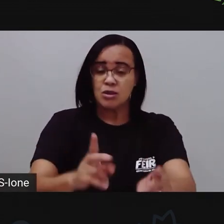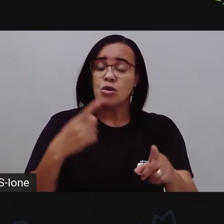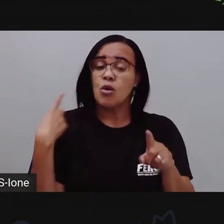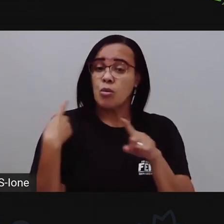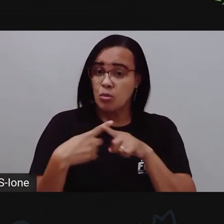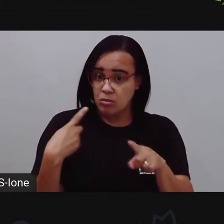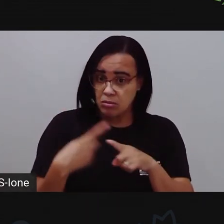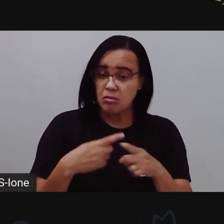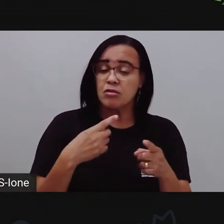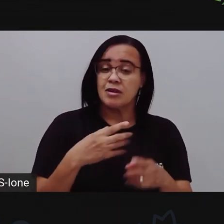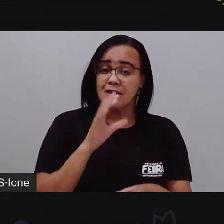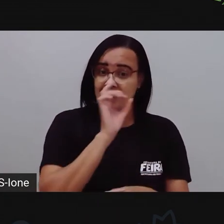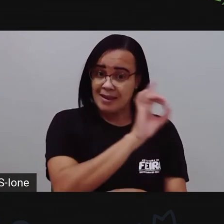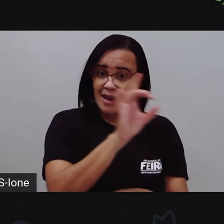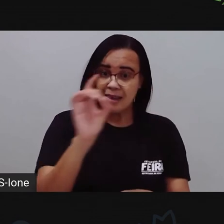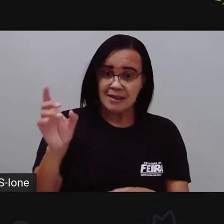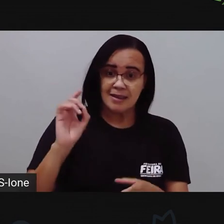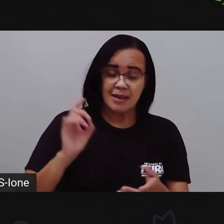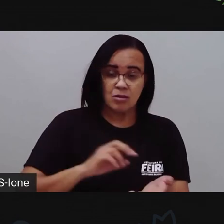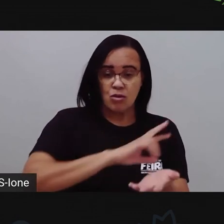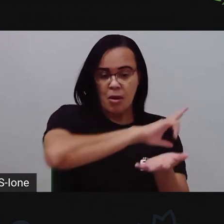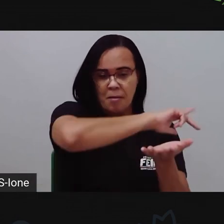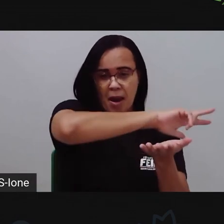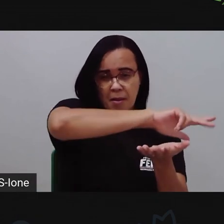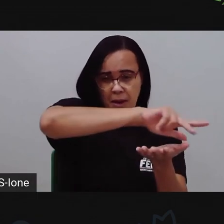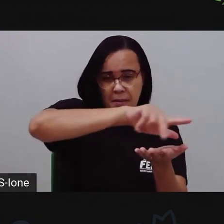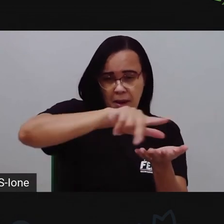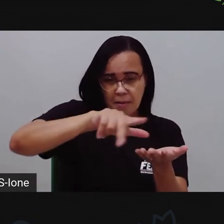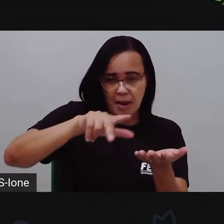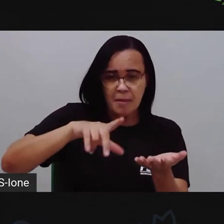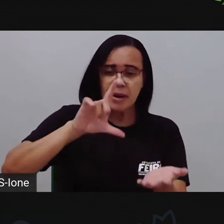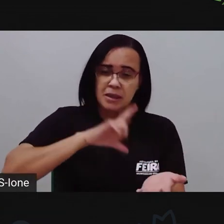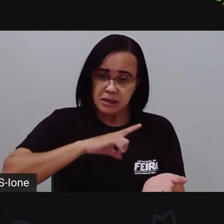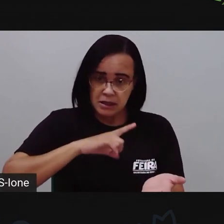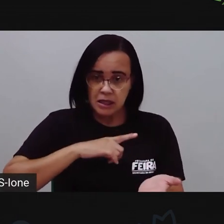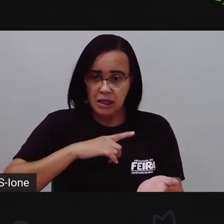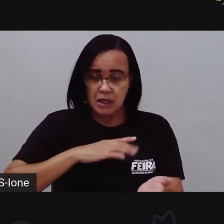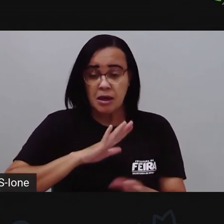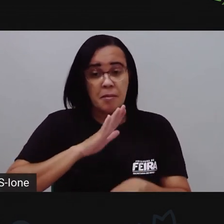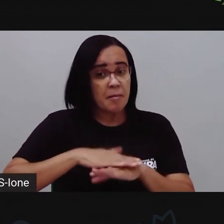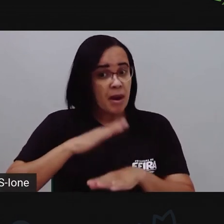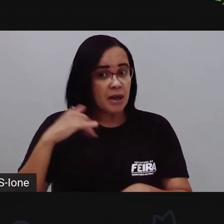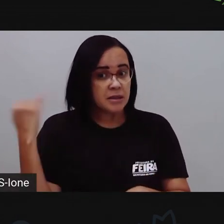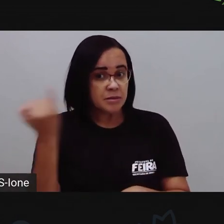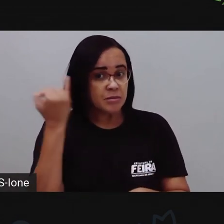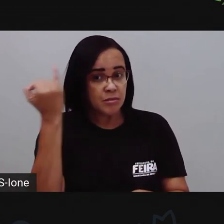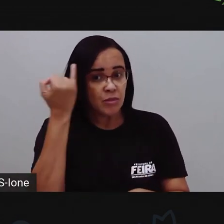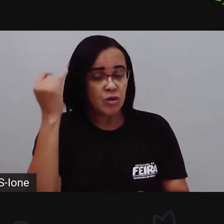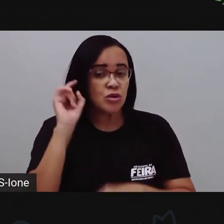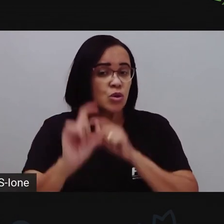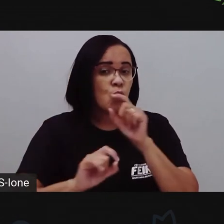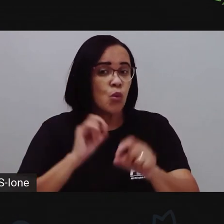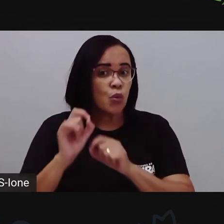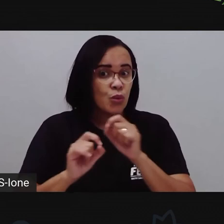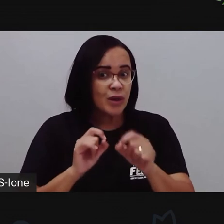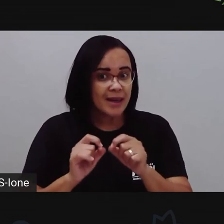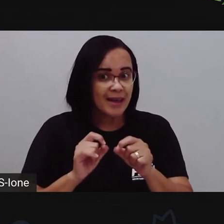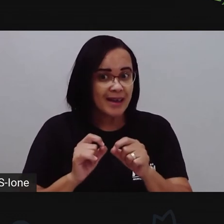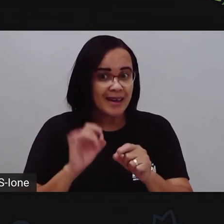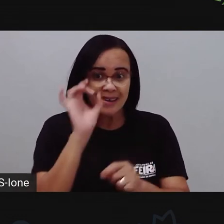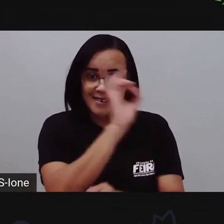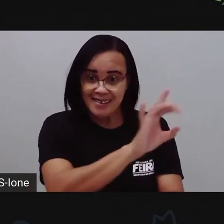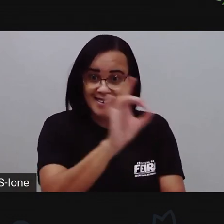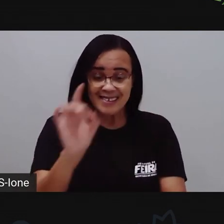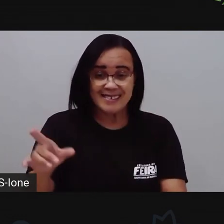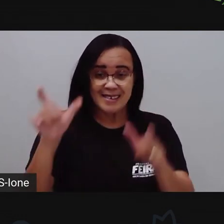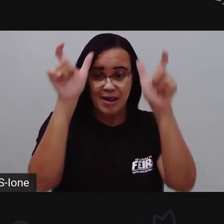suas características. O importante, como o livro de Tatiana Belen que fala, né? O importante é nós sermos gente, né? Nós